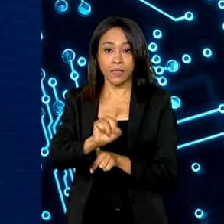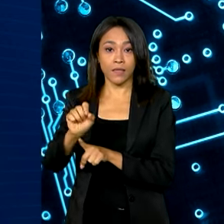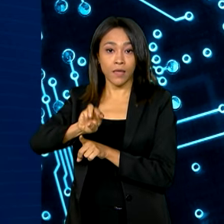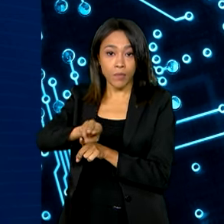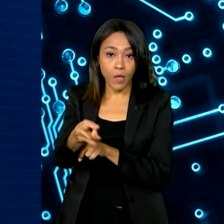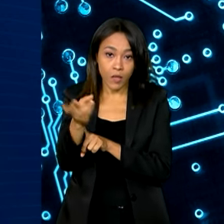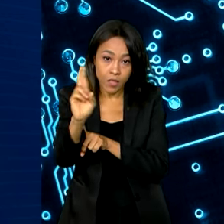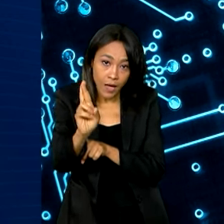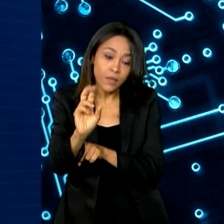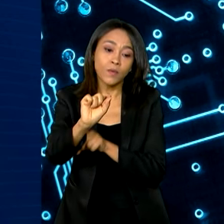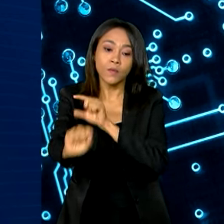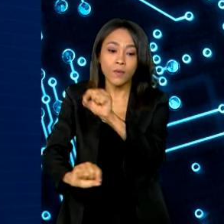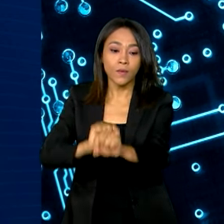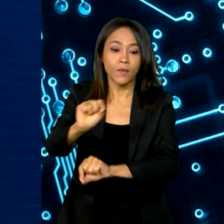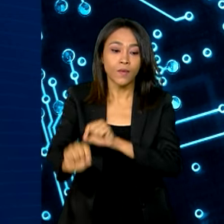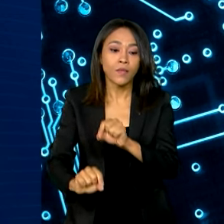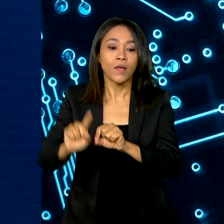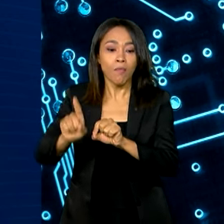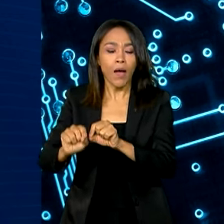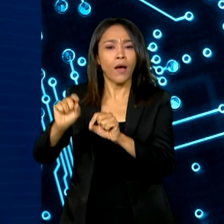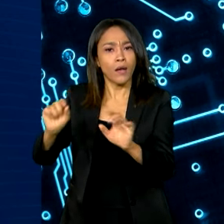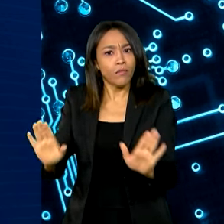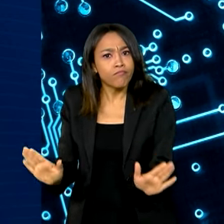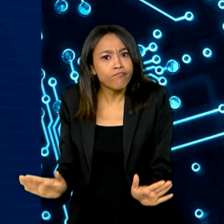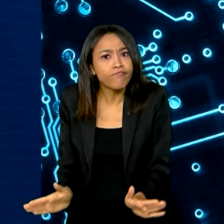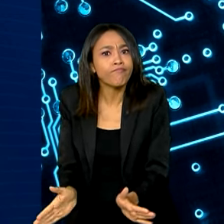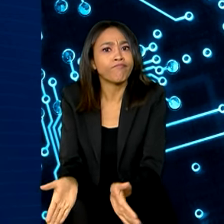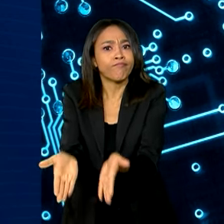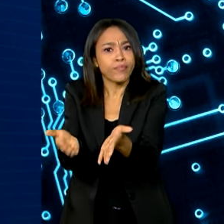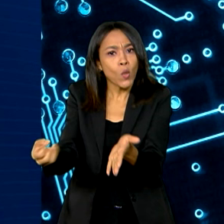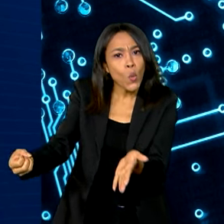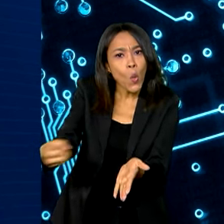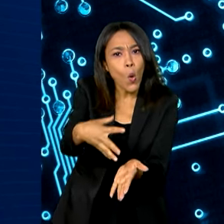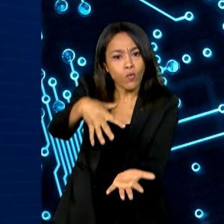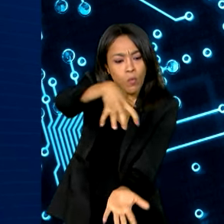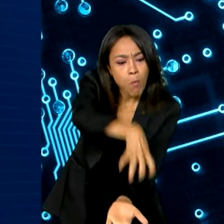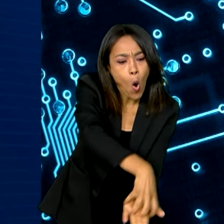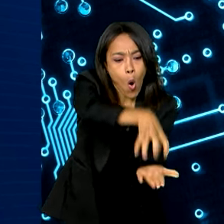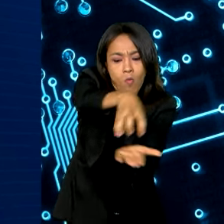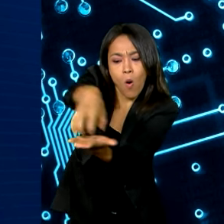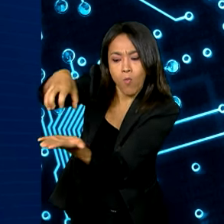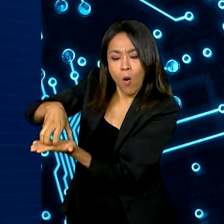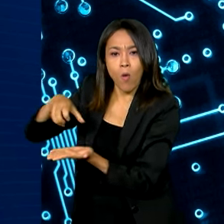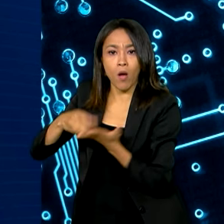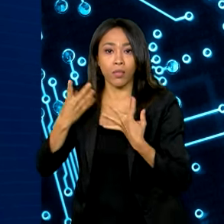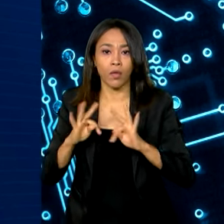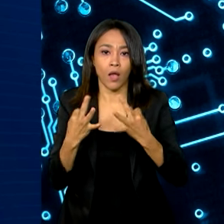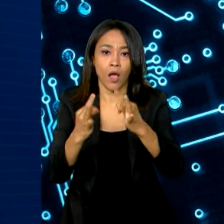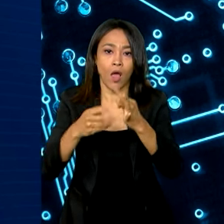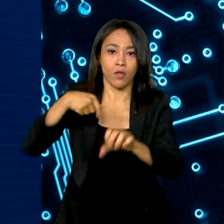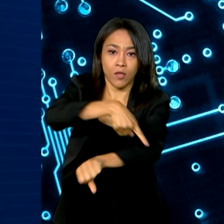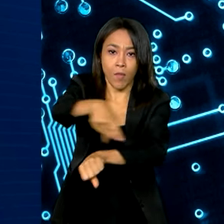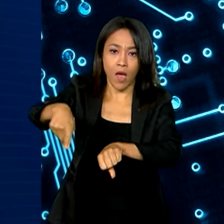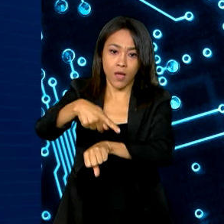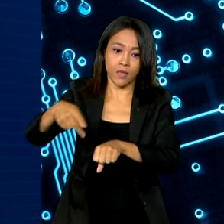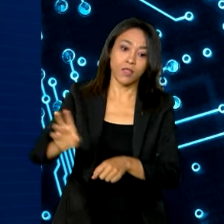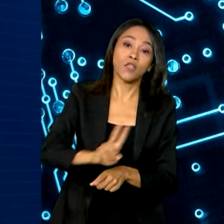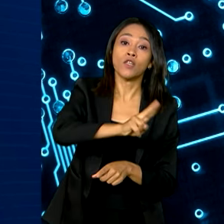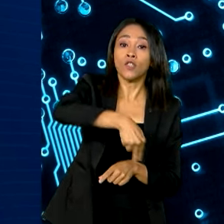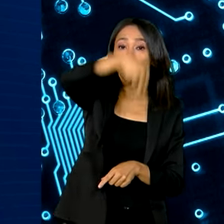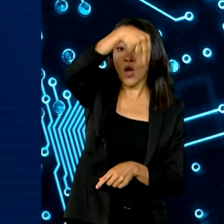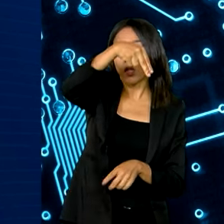reais para implementação e operação de novos parques tecnológicos no país, nas regiões norte,